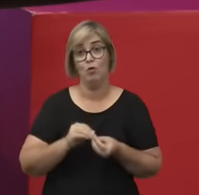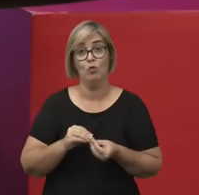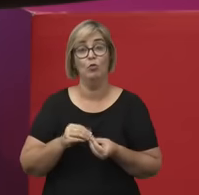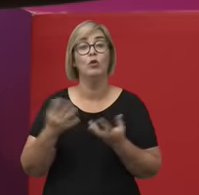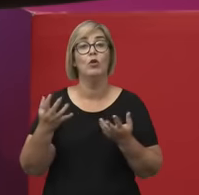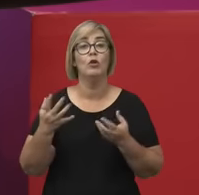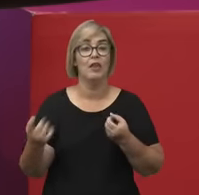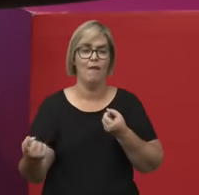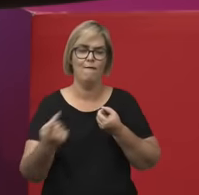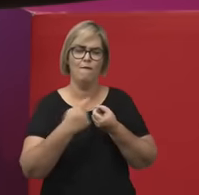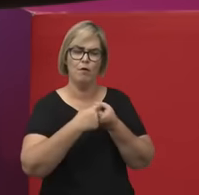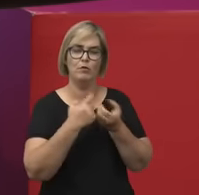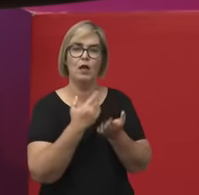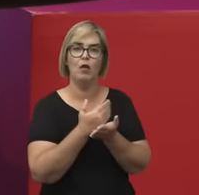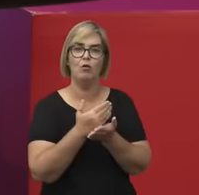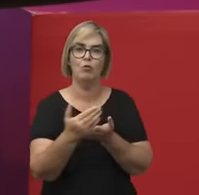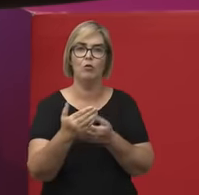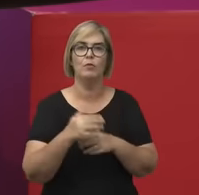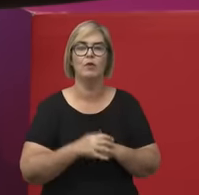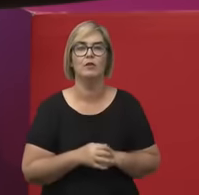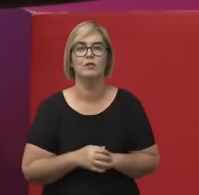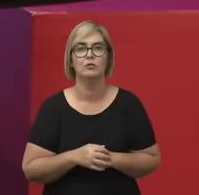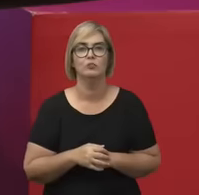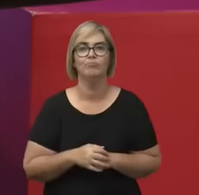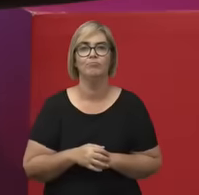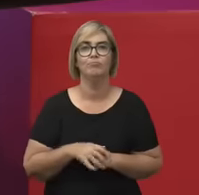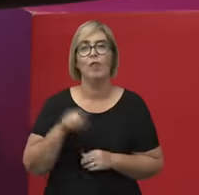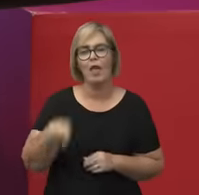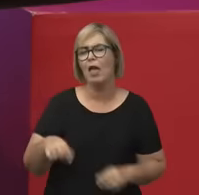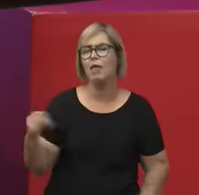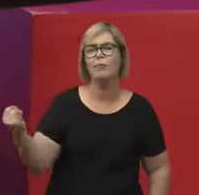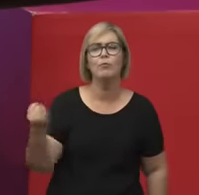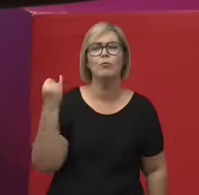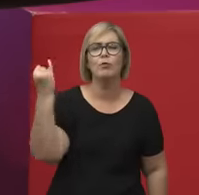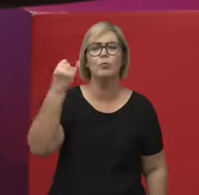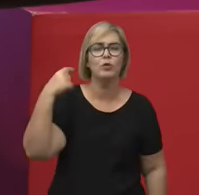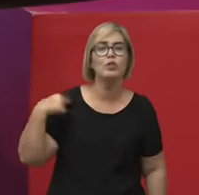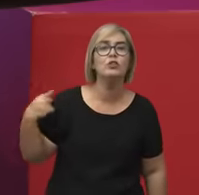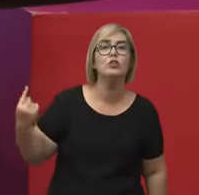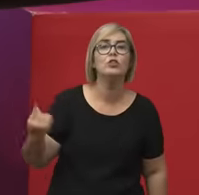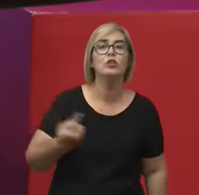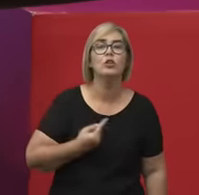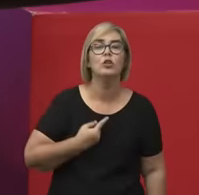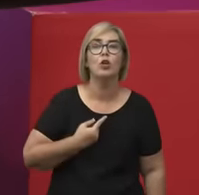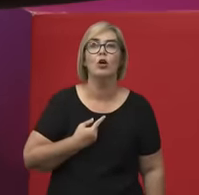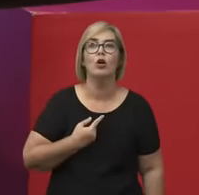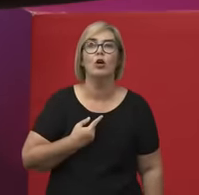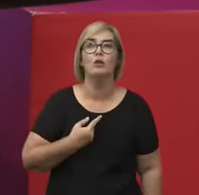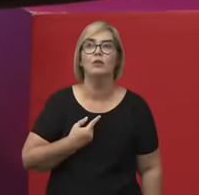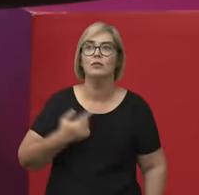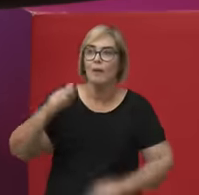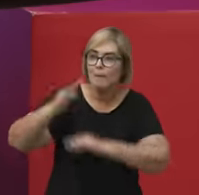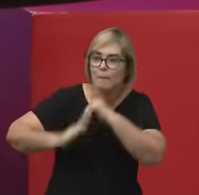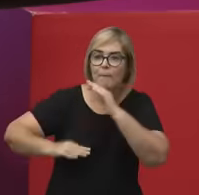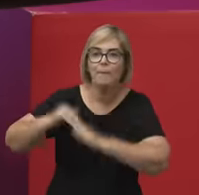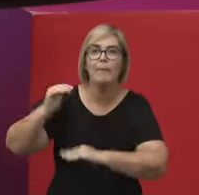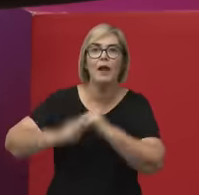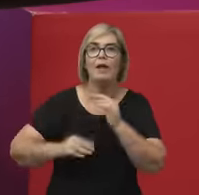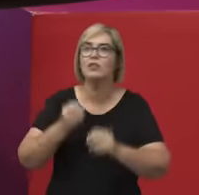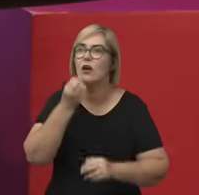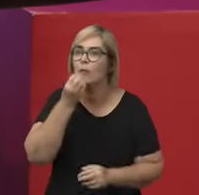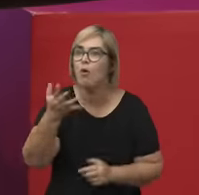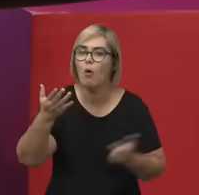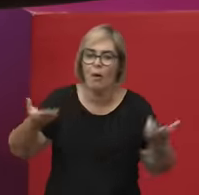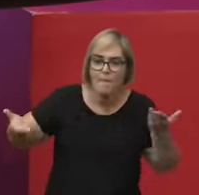é muito importante que a gente mantenha as nossas boas práticas de convívio